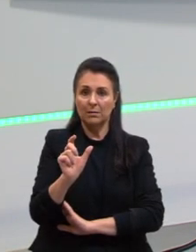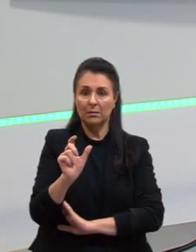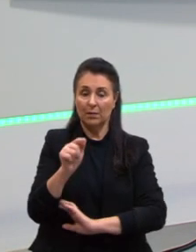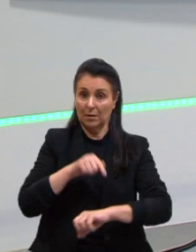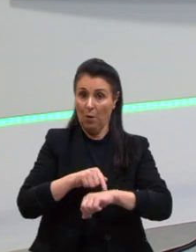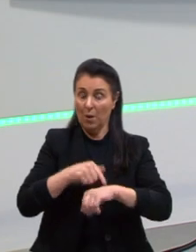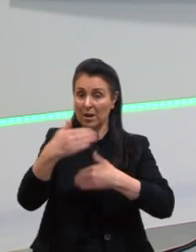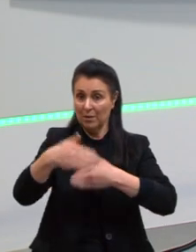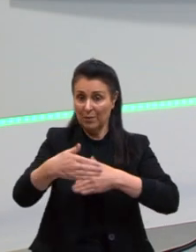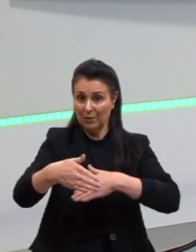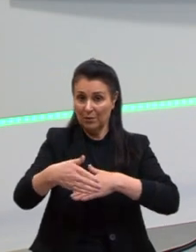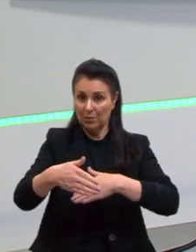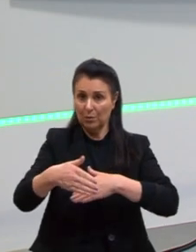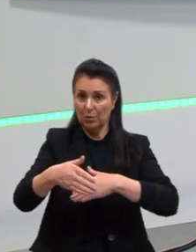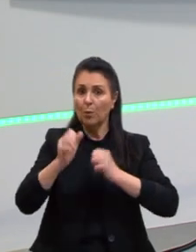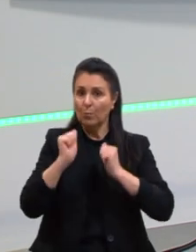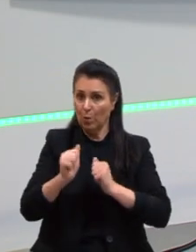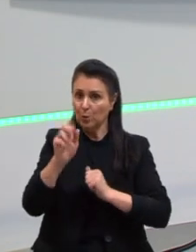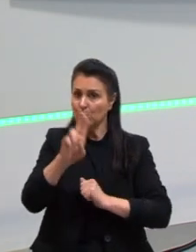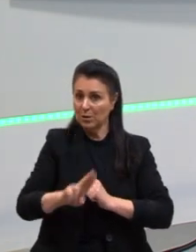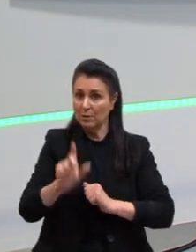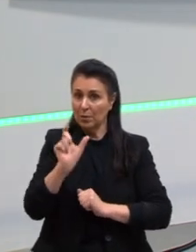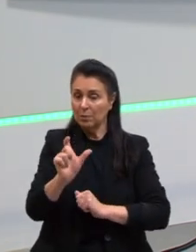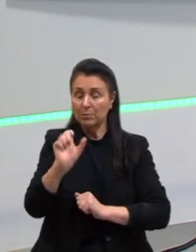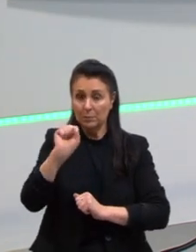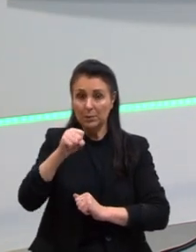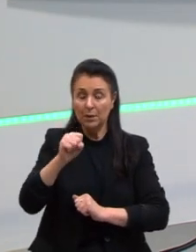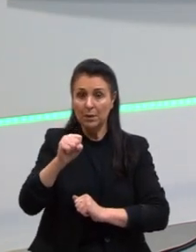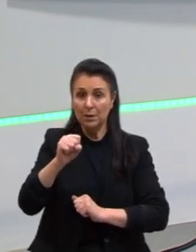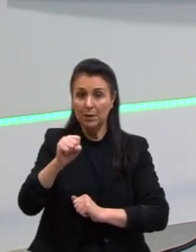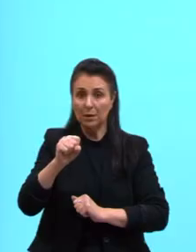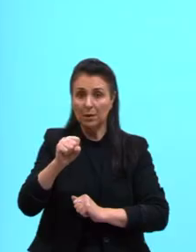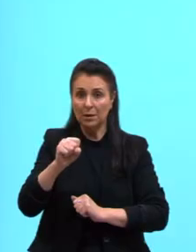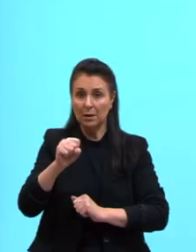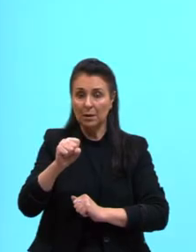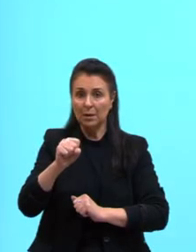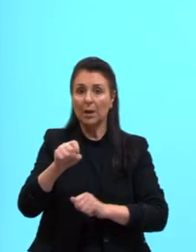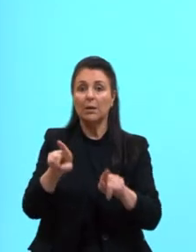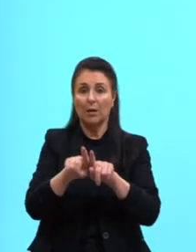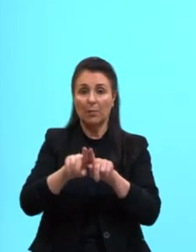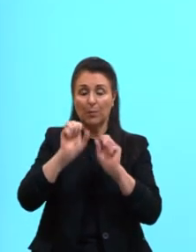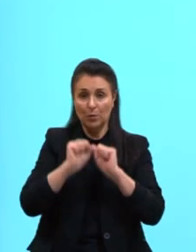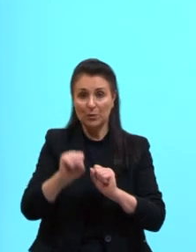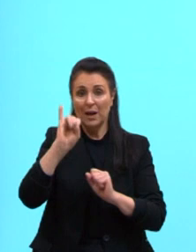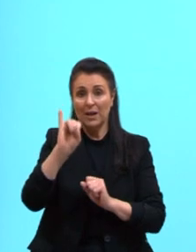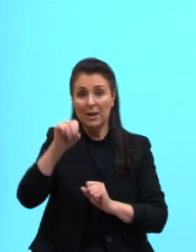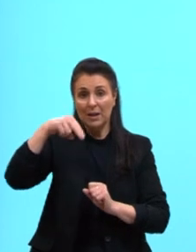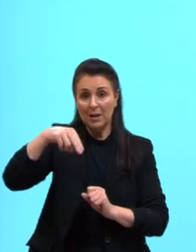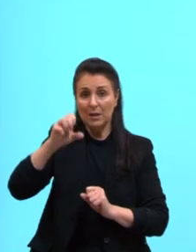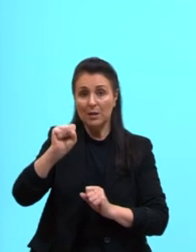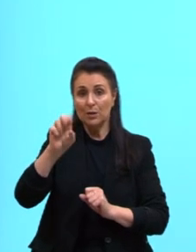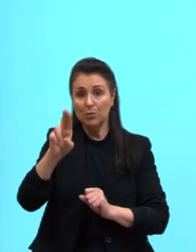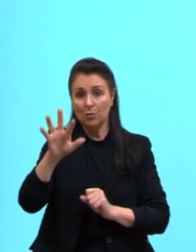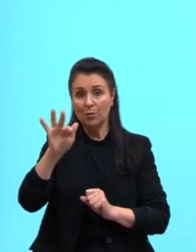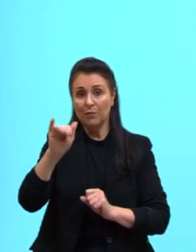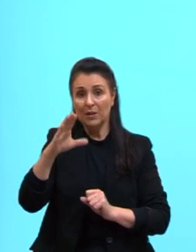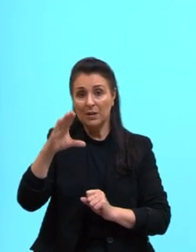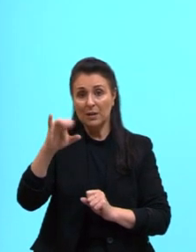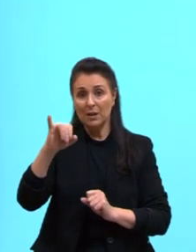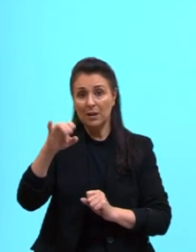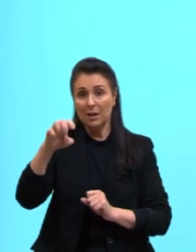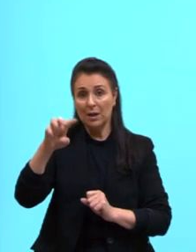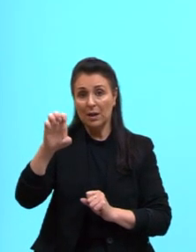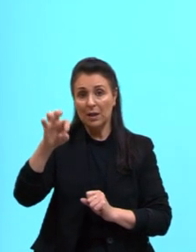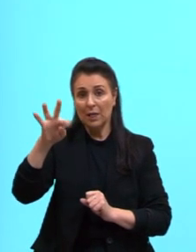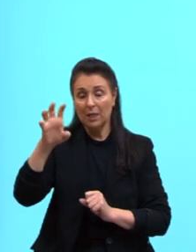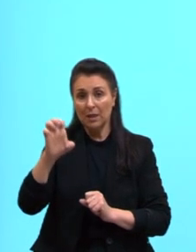prova. Eu posso usar deficitário, mas eu posso usar insuficiente, que não interfere no